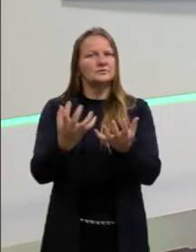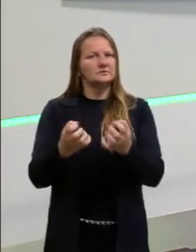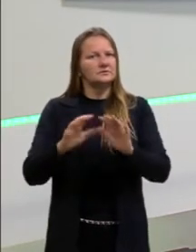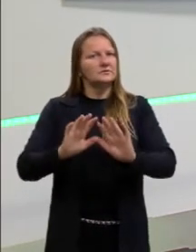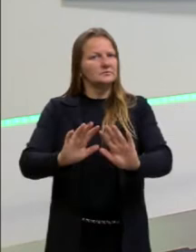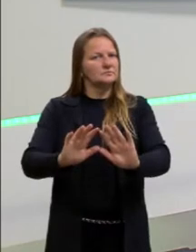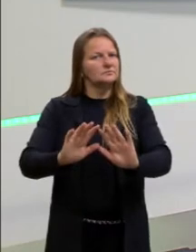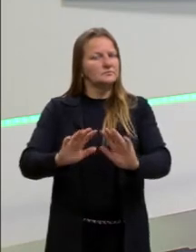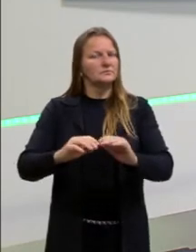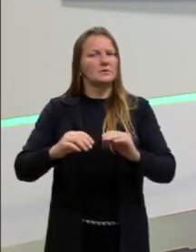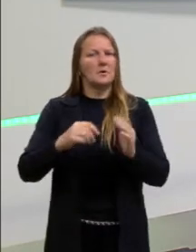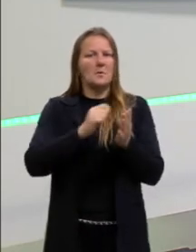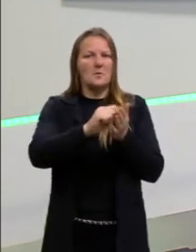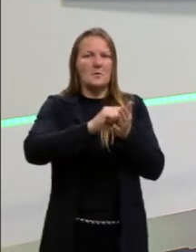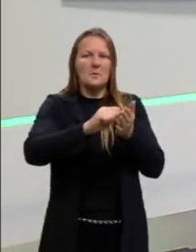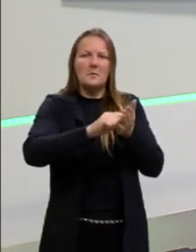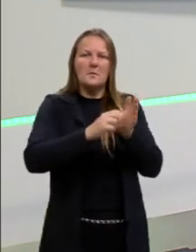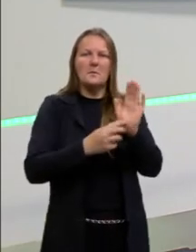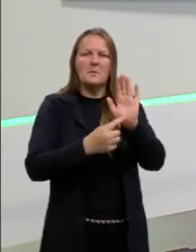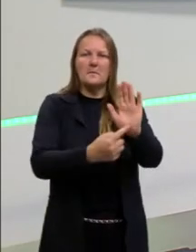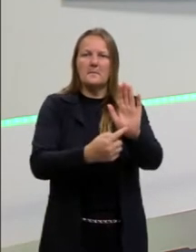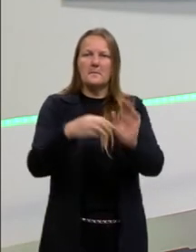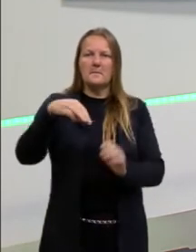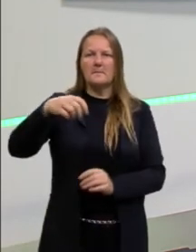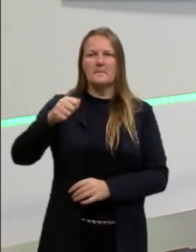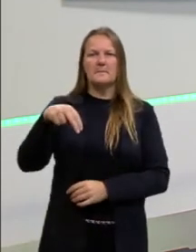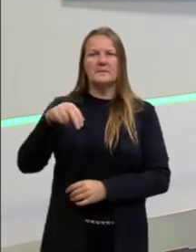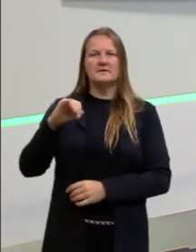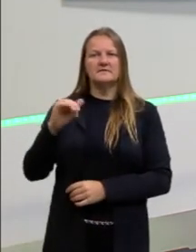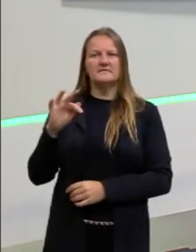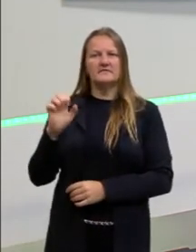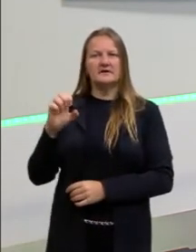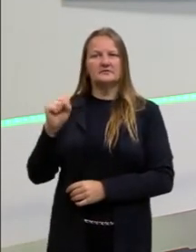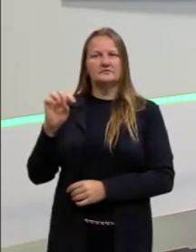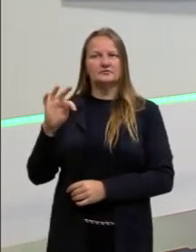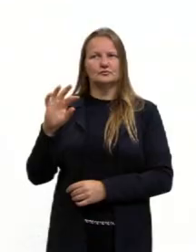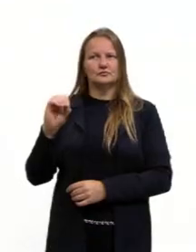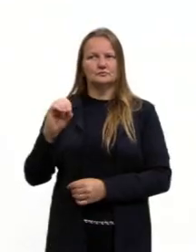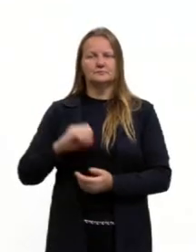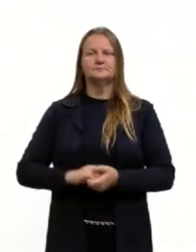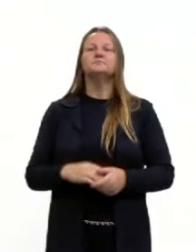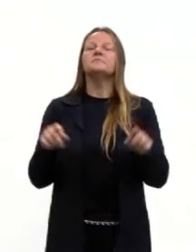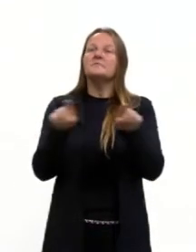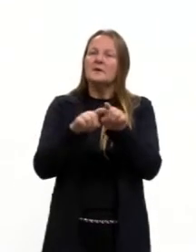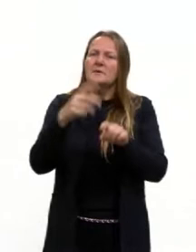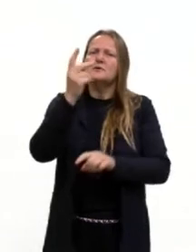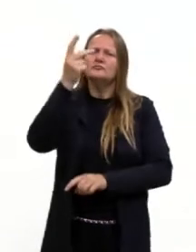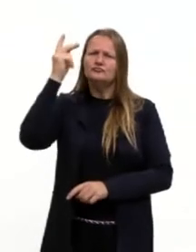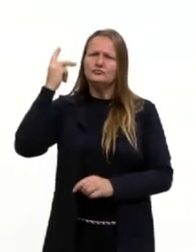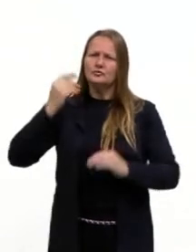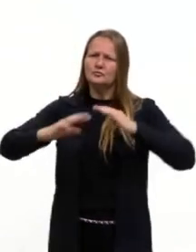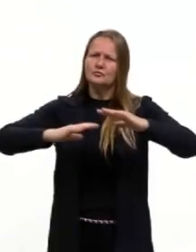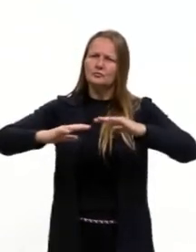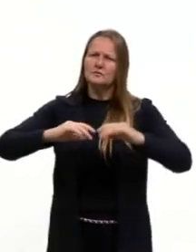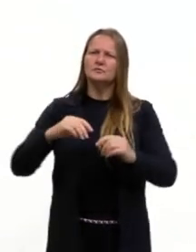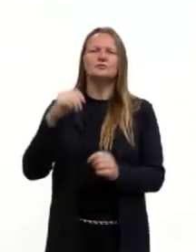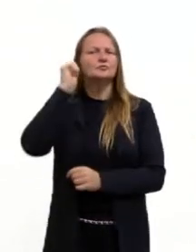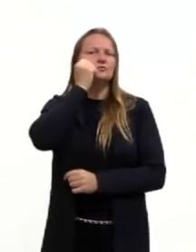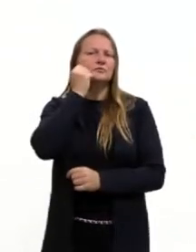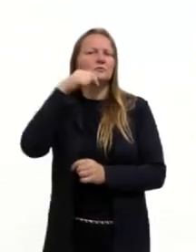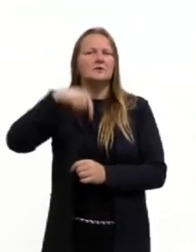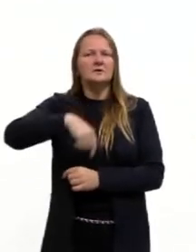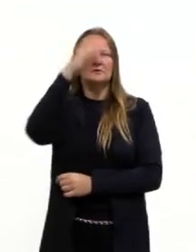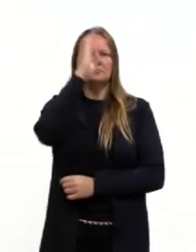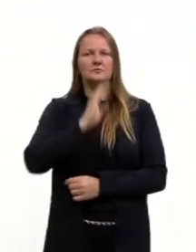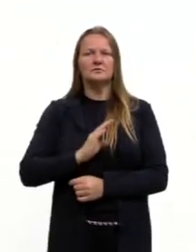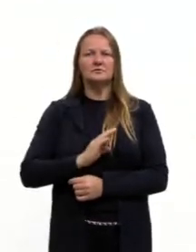o manifesto desse grupo. E a gente vai falar um pouco também sobre a história do movimento negro no Brasil. E